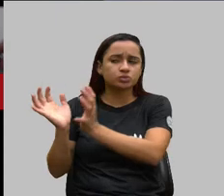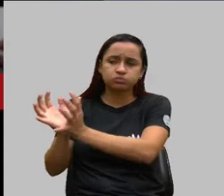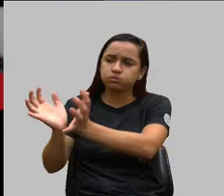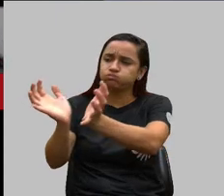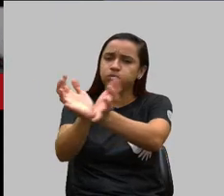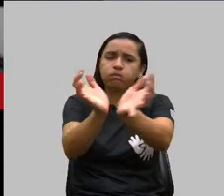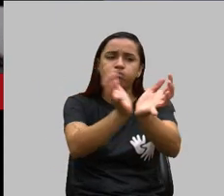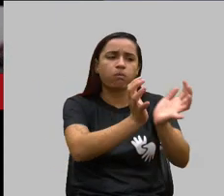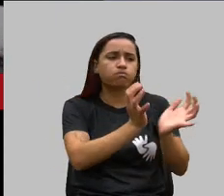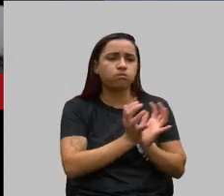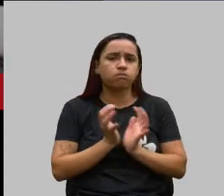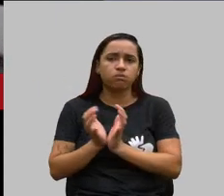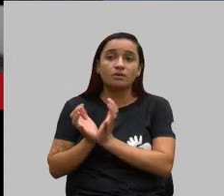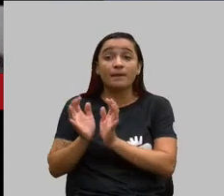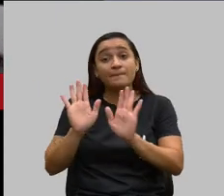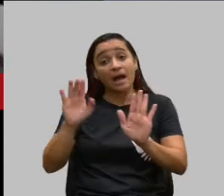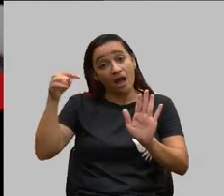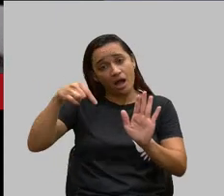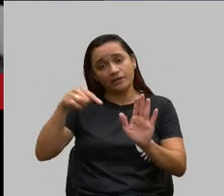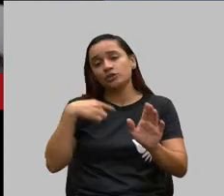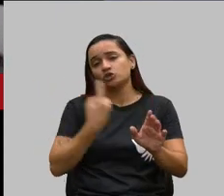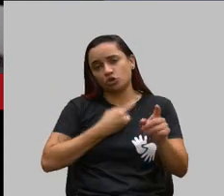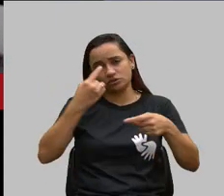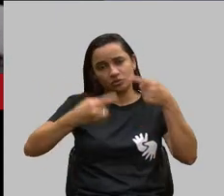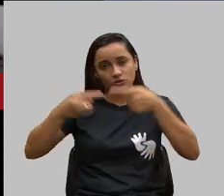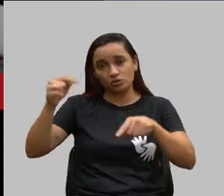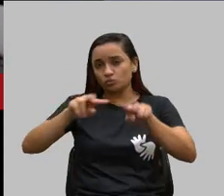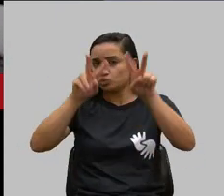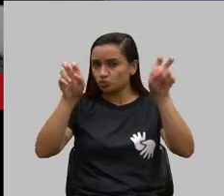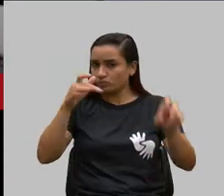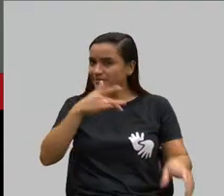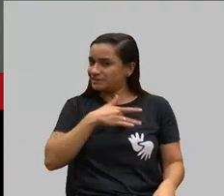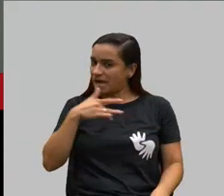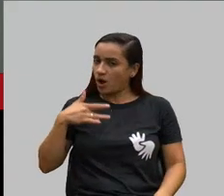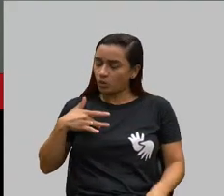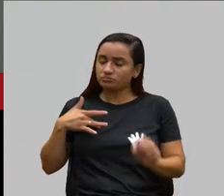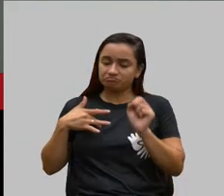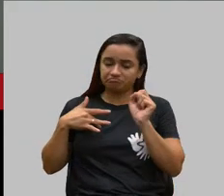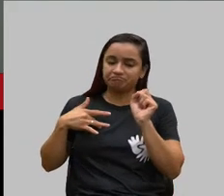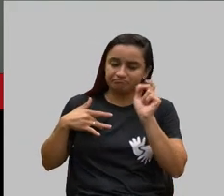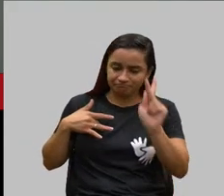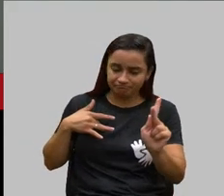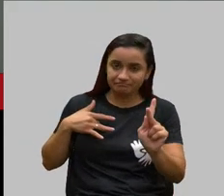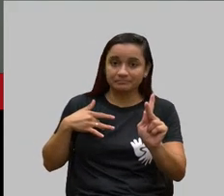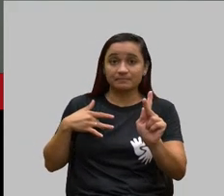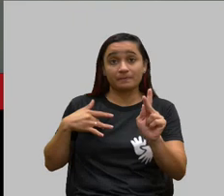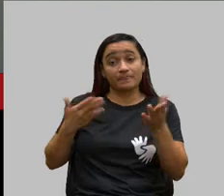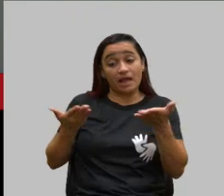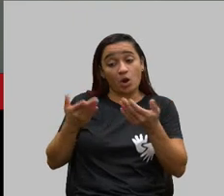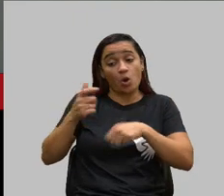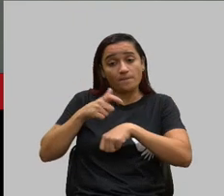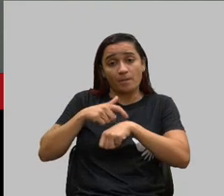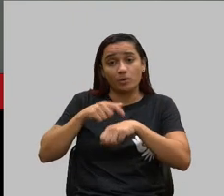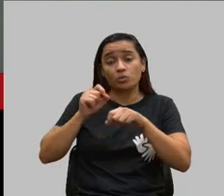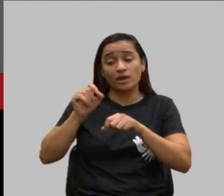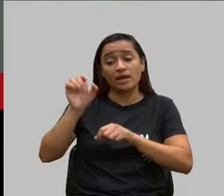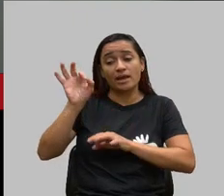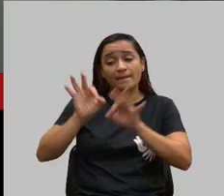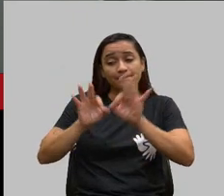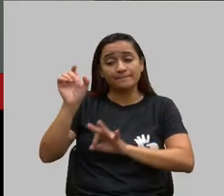como nós estamos debatendo aqui a questão de saúde, no momento que o plano ele nega,